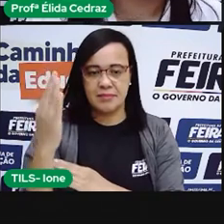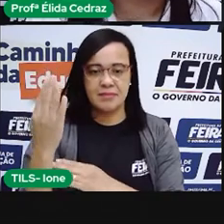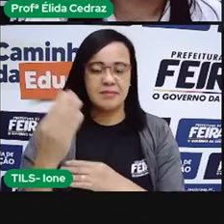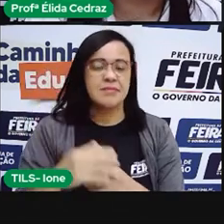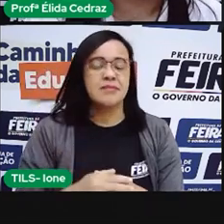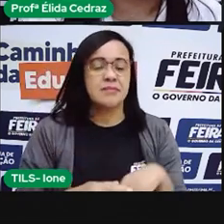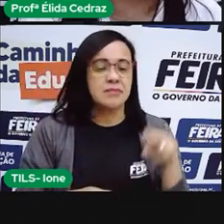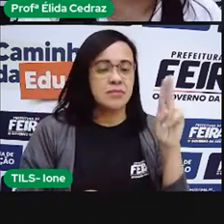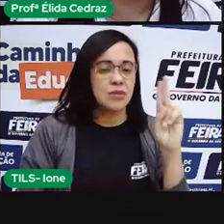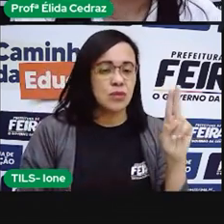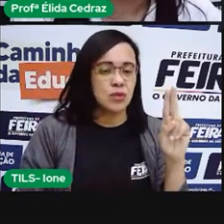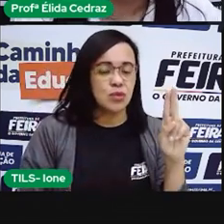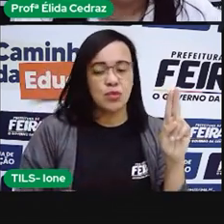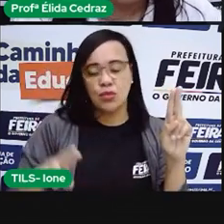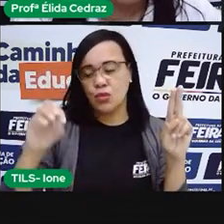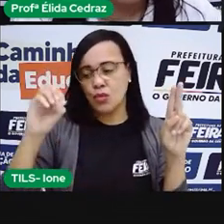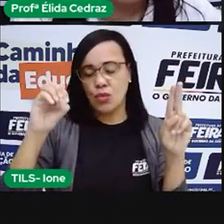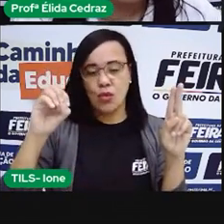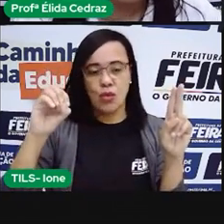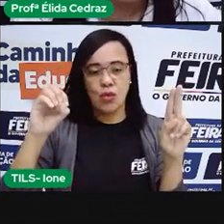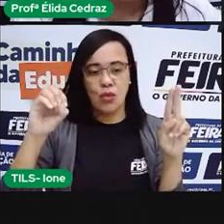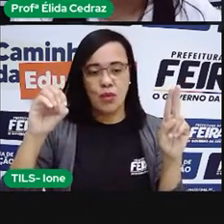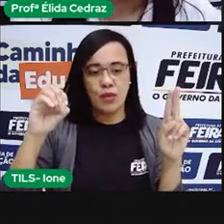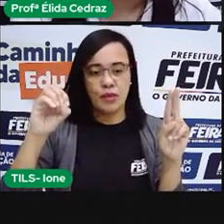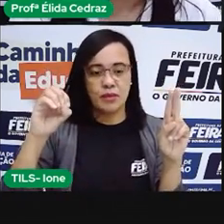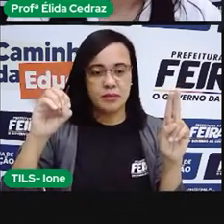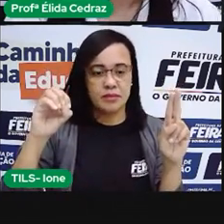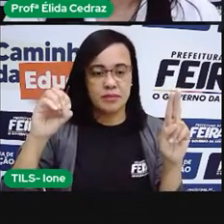Espelho. Espelho. Espelho.